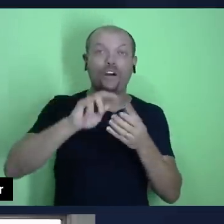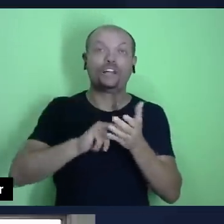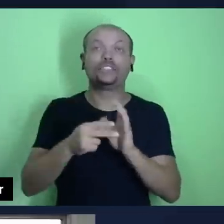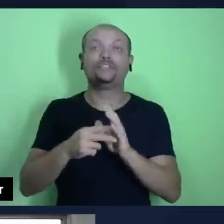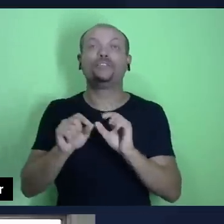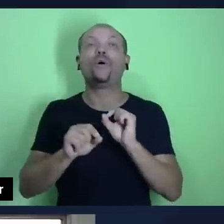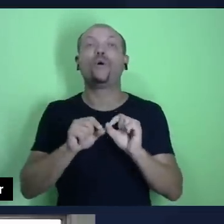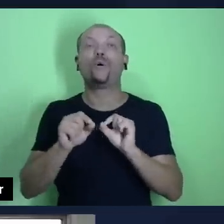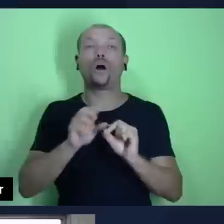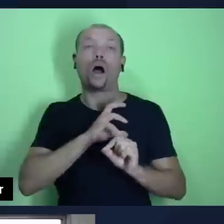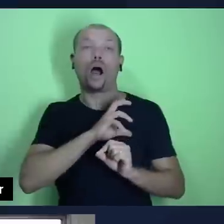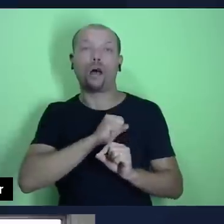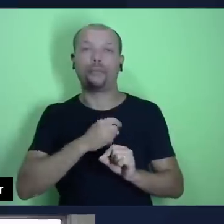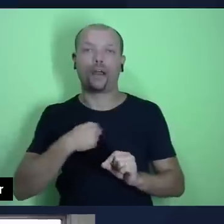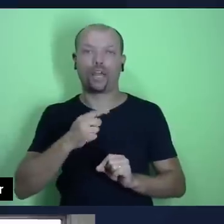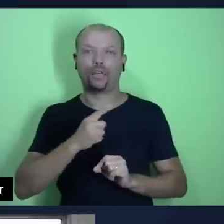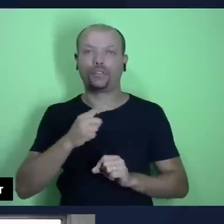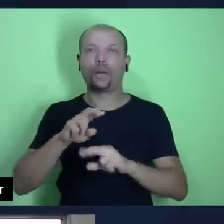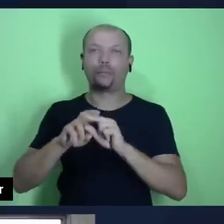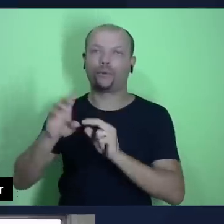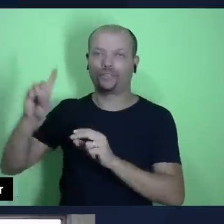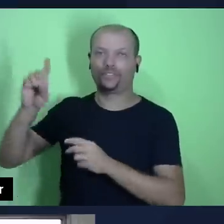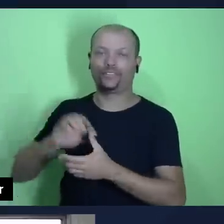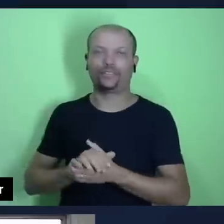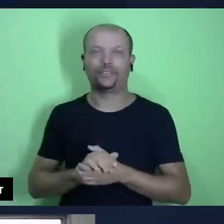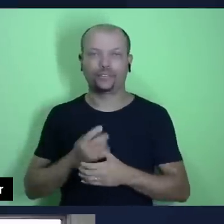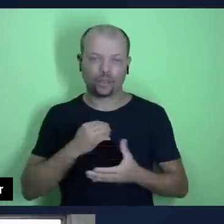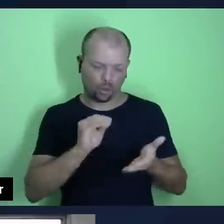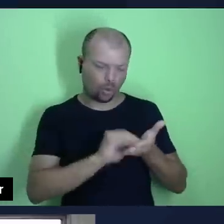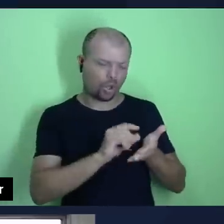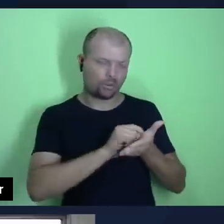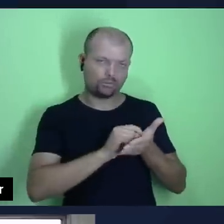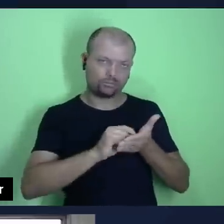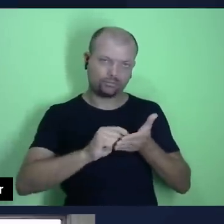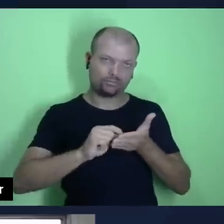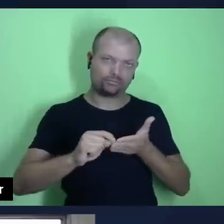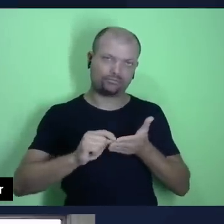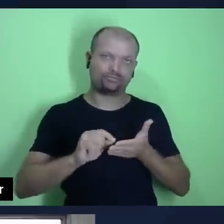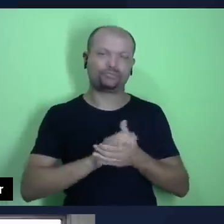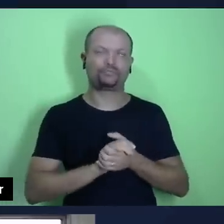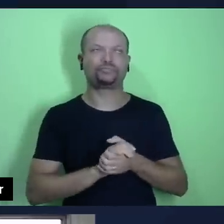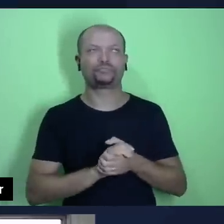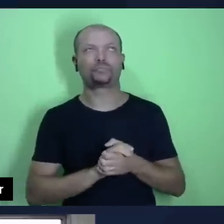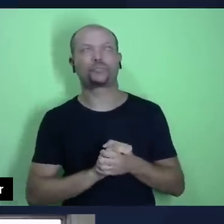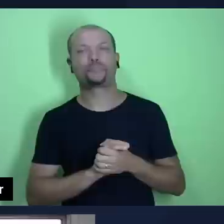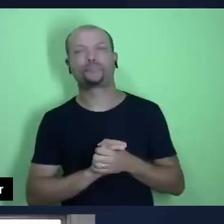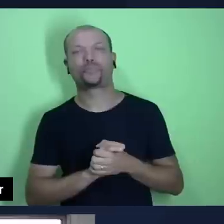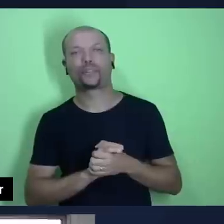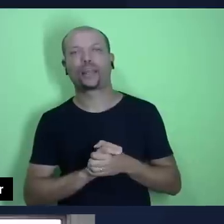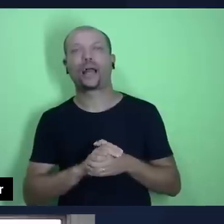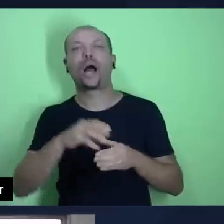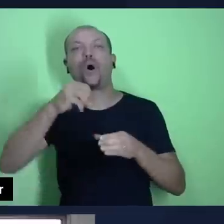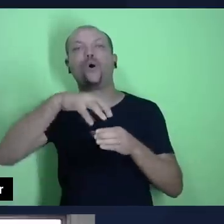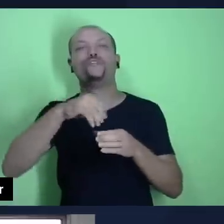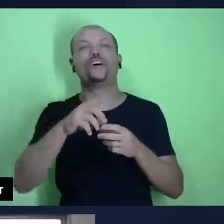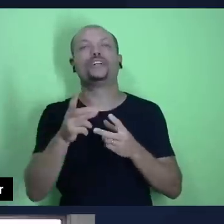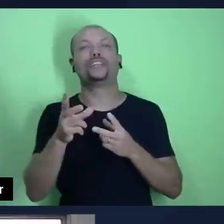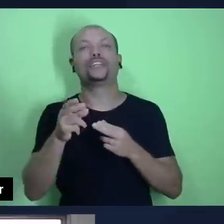do amor que eu tenho para com Deus. Eu até coloquei aqui na minha lição, eu coloquei um termo, a oferta é um